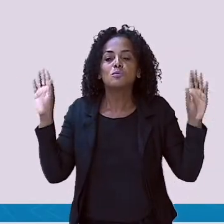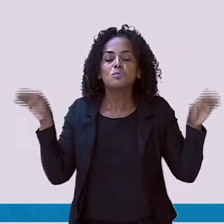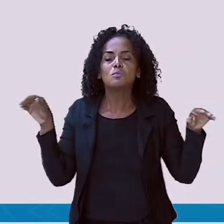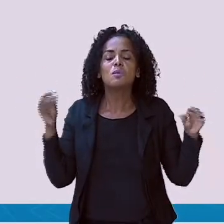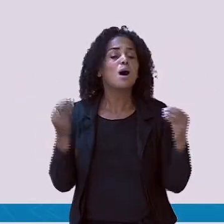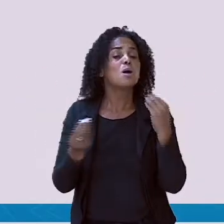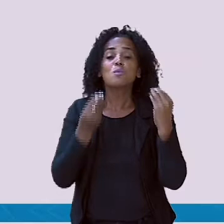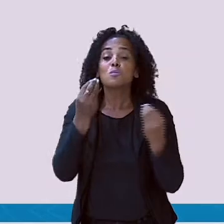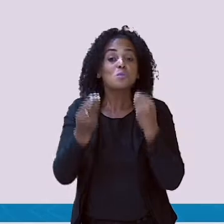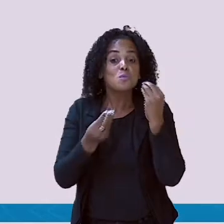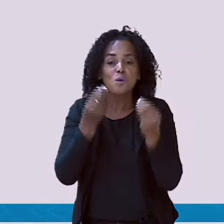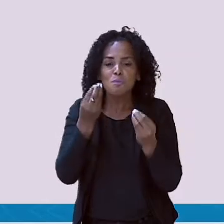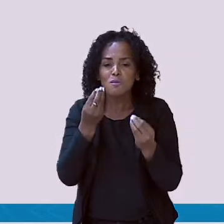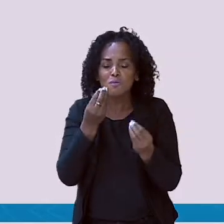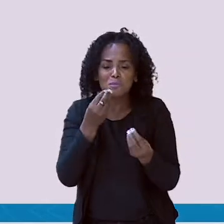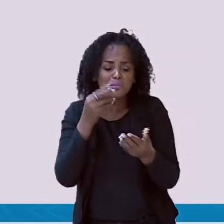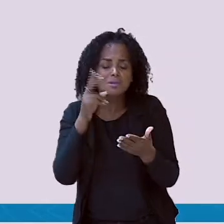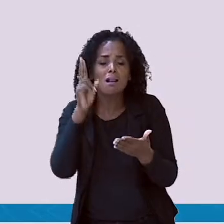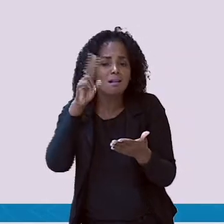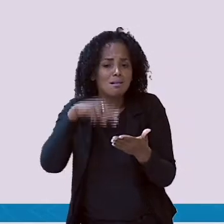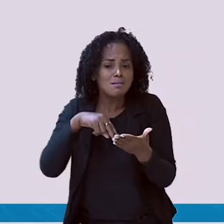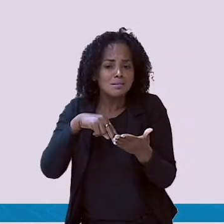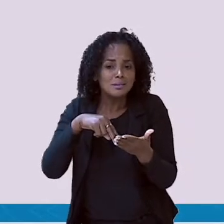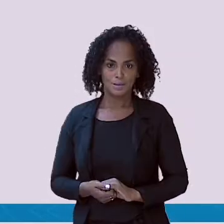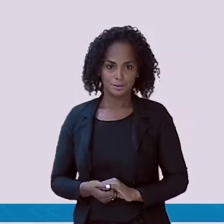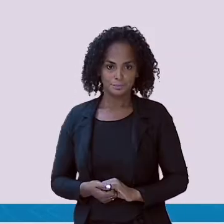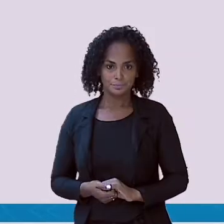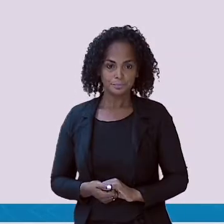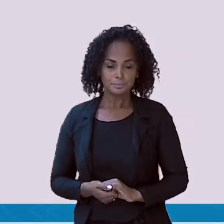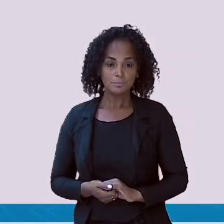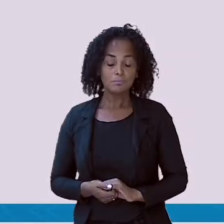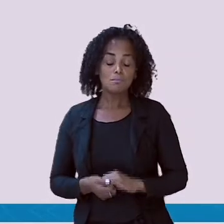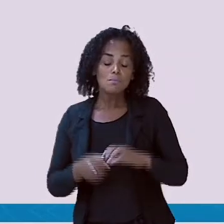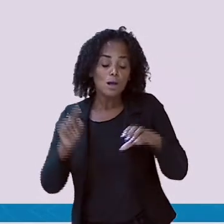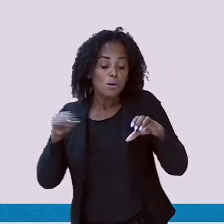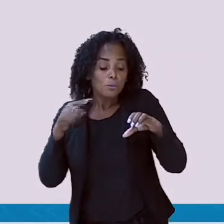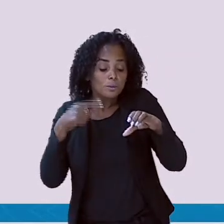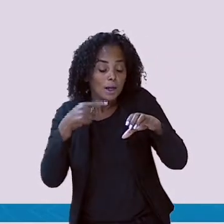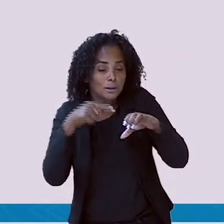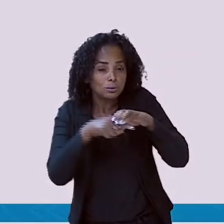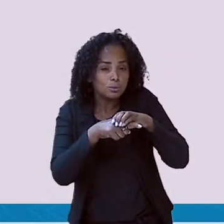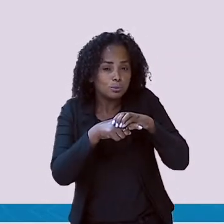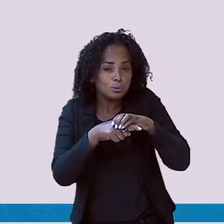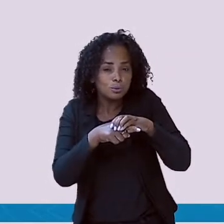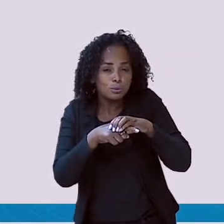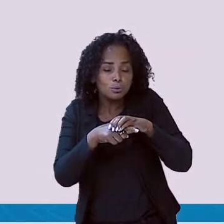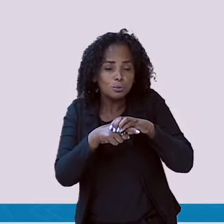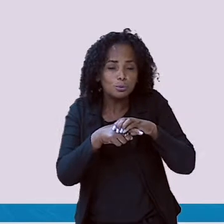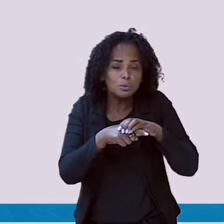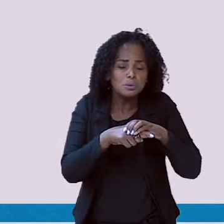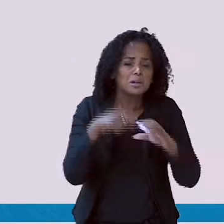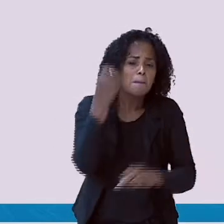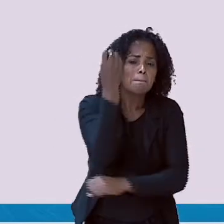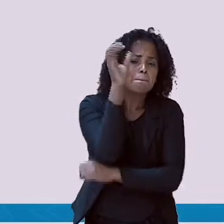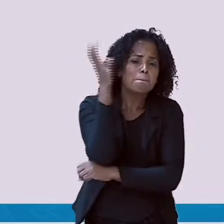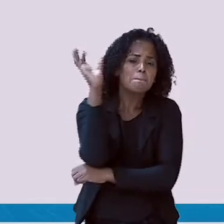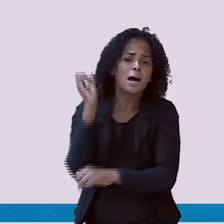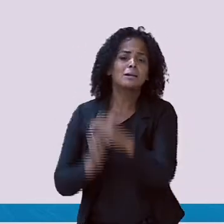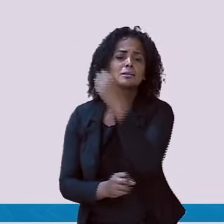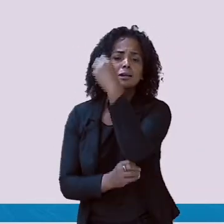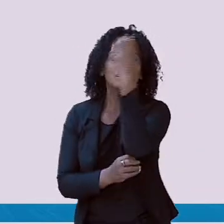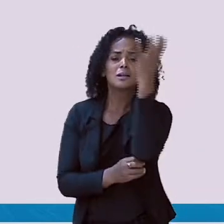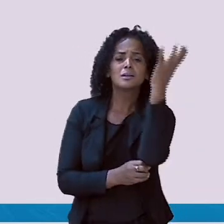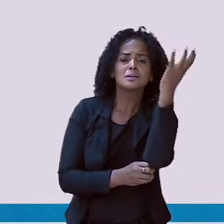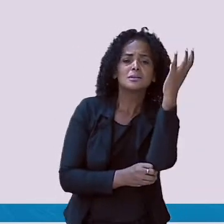esse trava-língua. Vamos começar? O Tatu toca tuba na mata. A